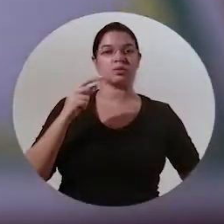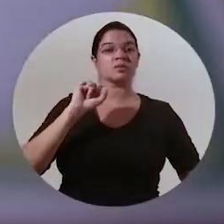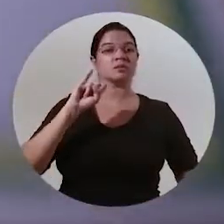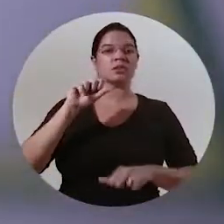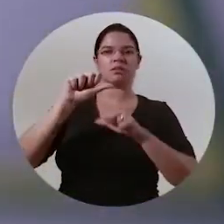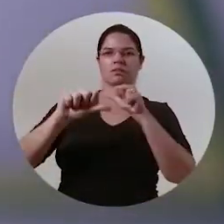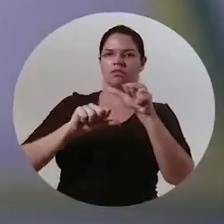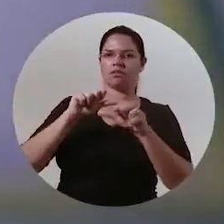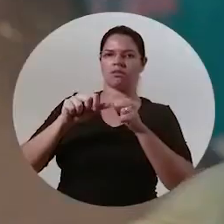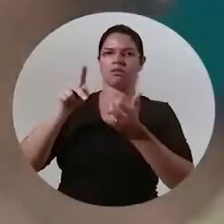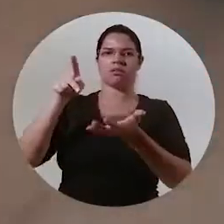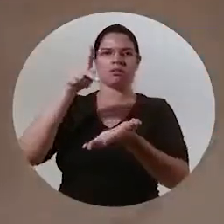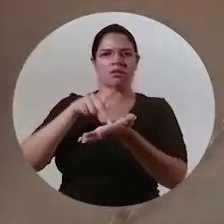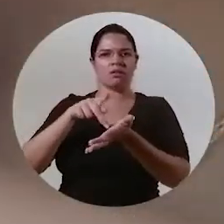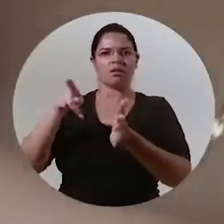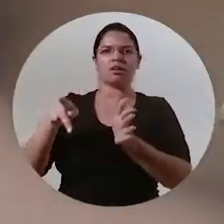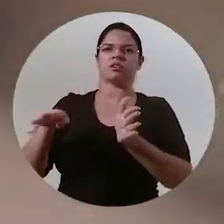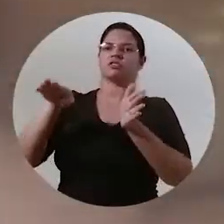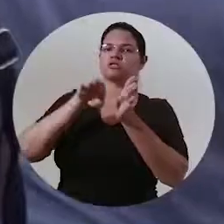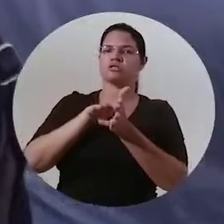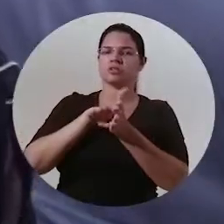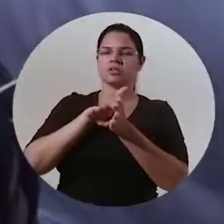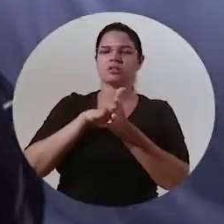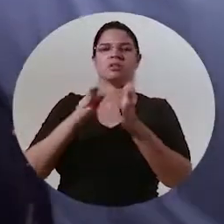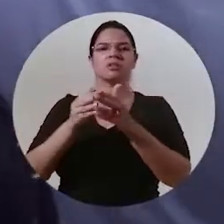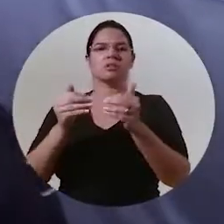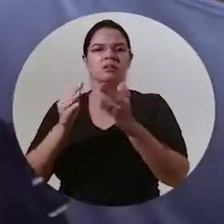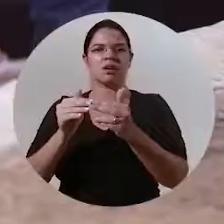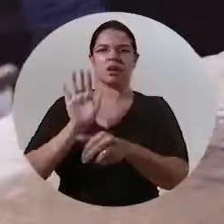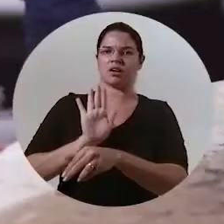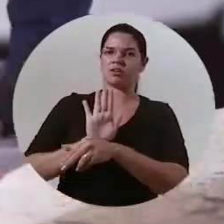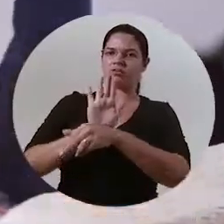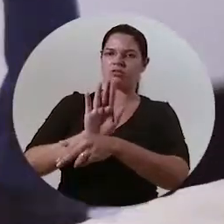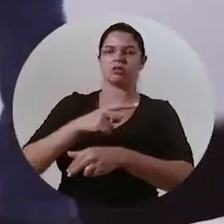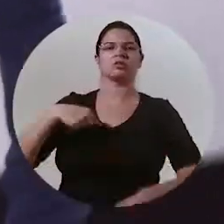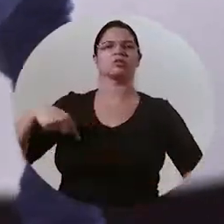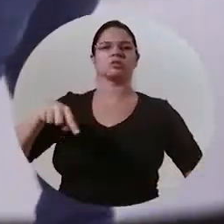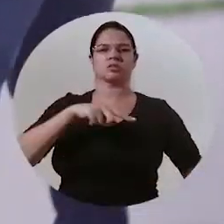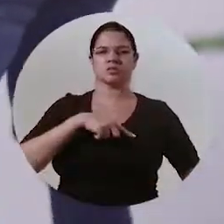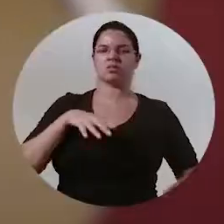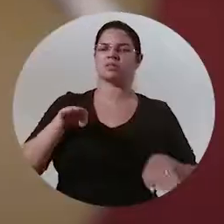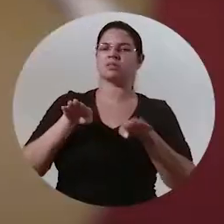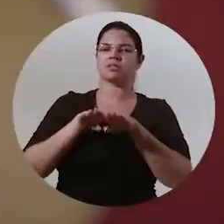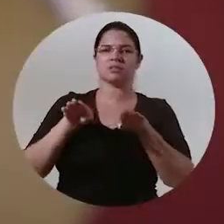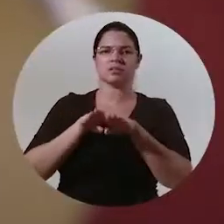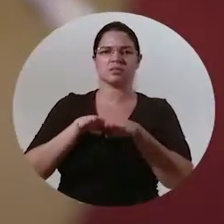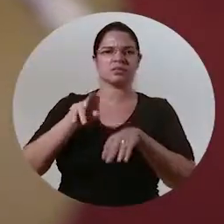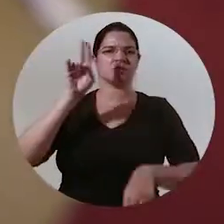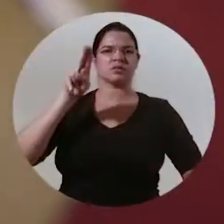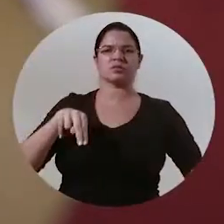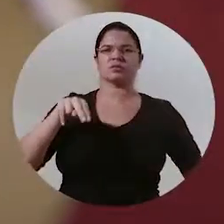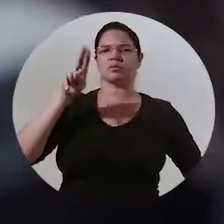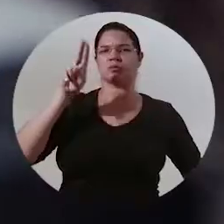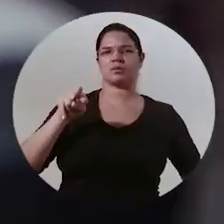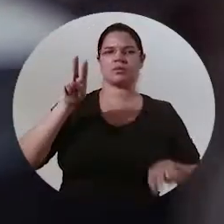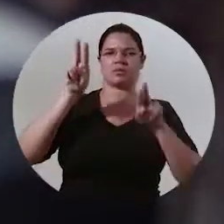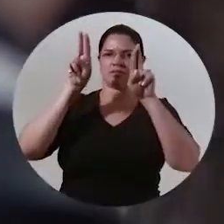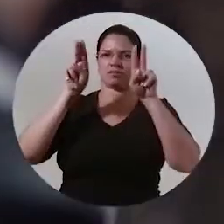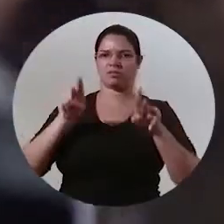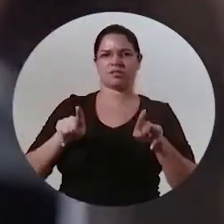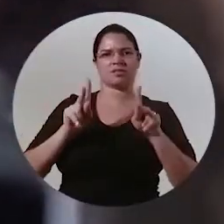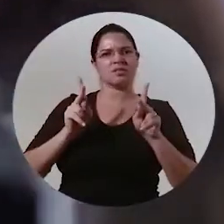E se transformamos a realidade daqueles que chegam em busca de nossos serviços nós também jamais